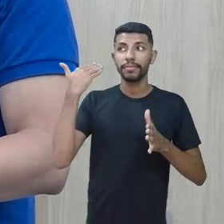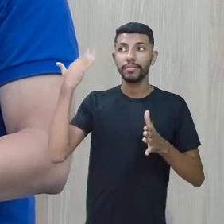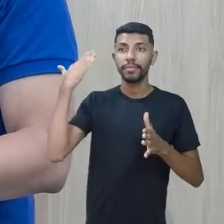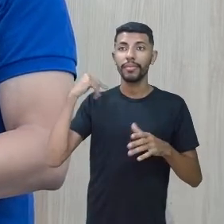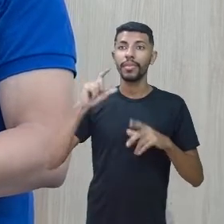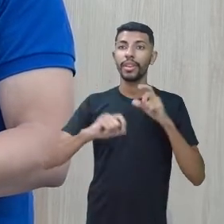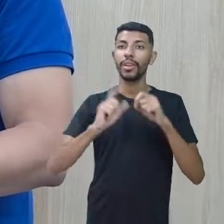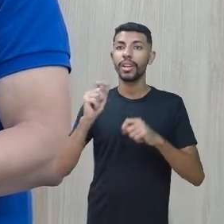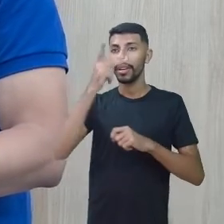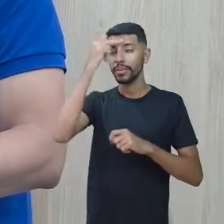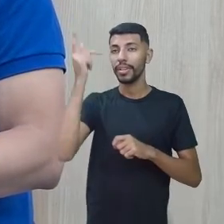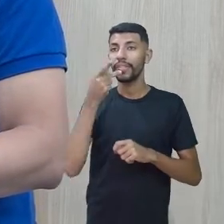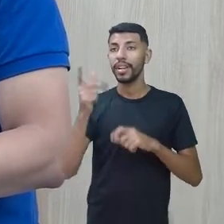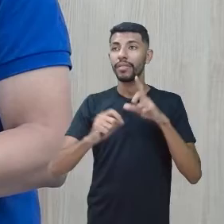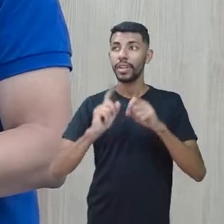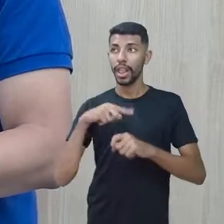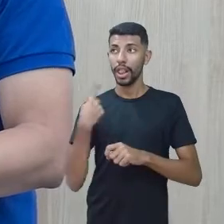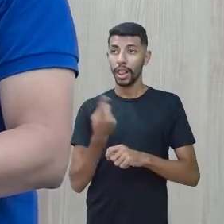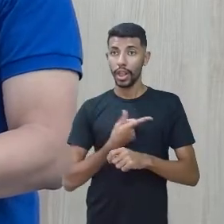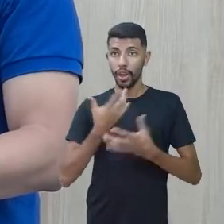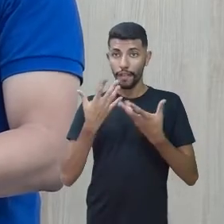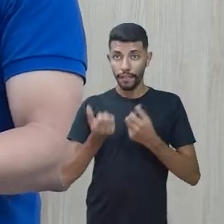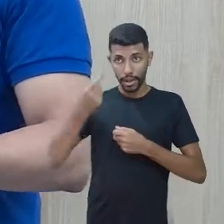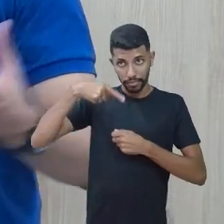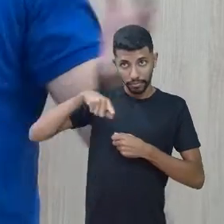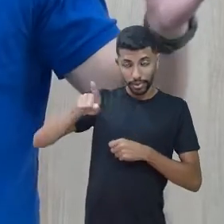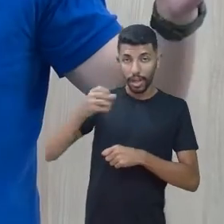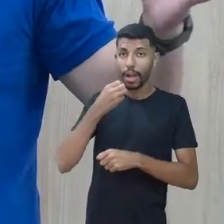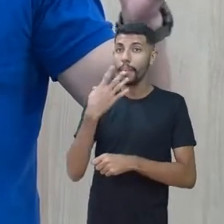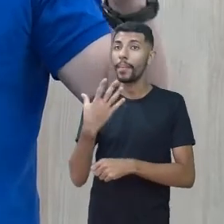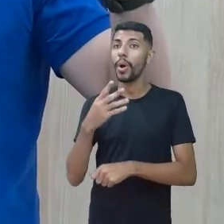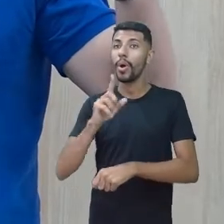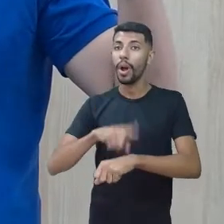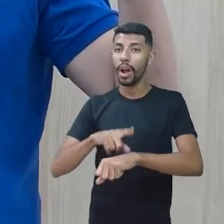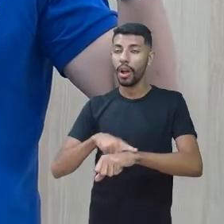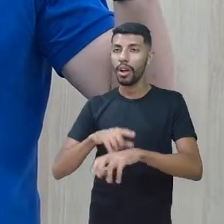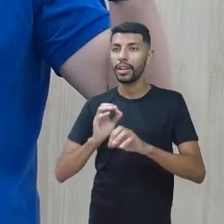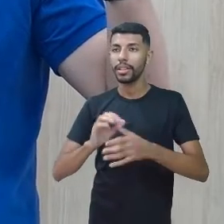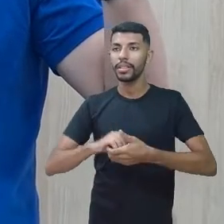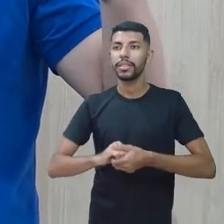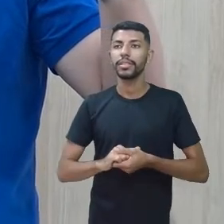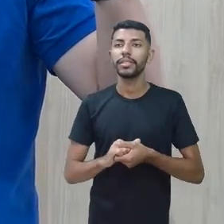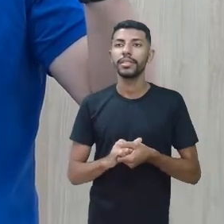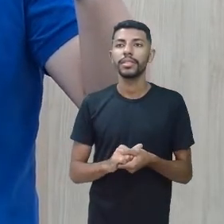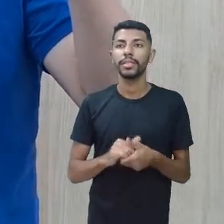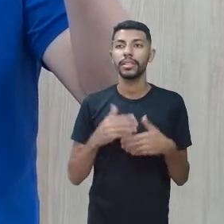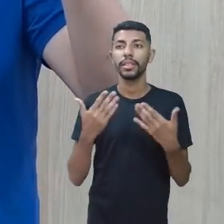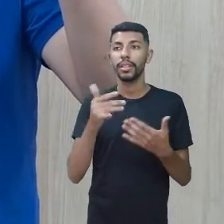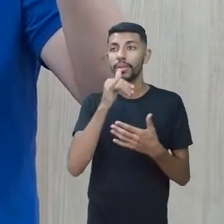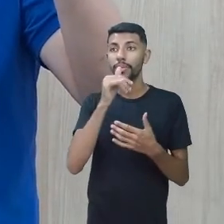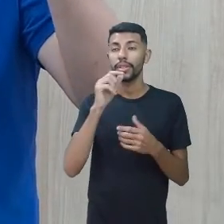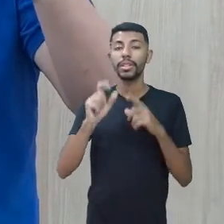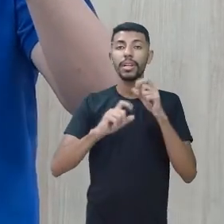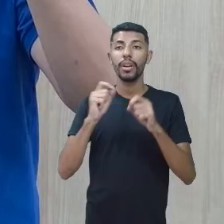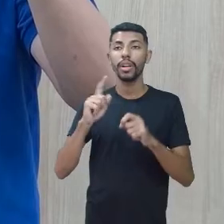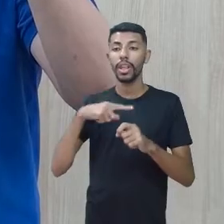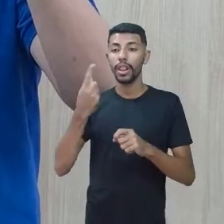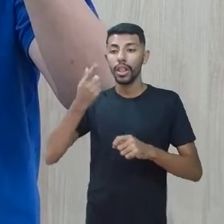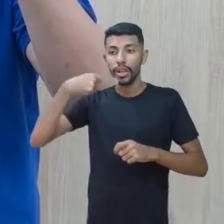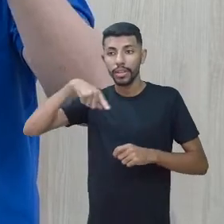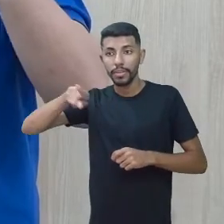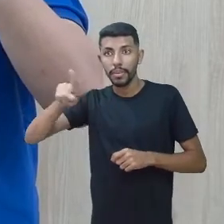vamos em boa hora. Esse nós vamos em boa hora foi ficando, nós vamos embora, nós vamos embora,